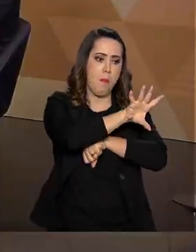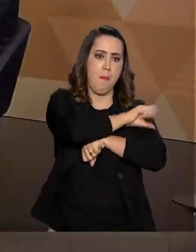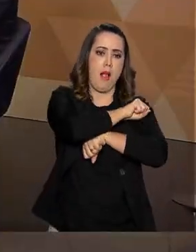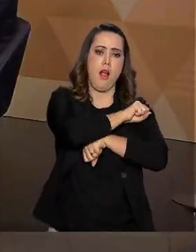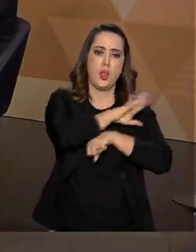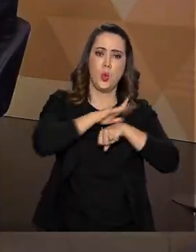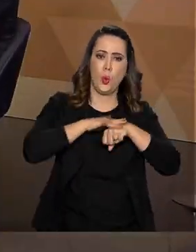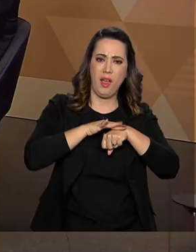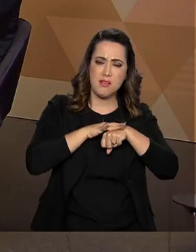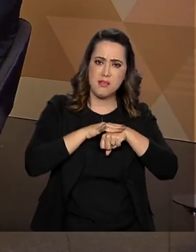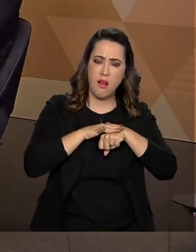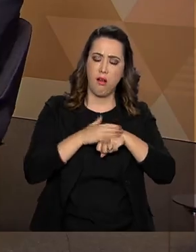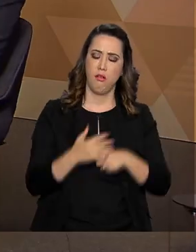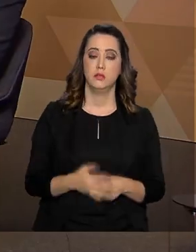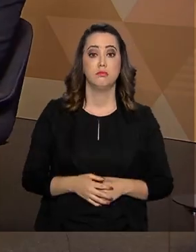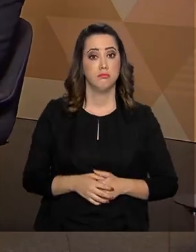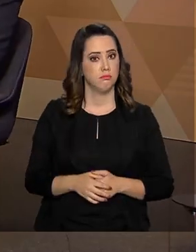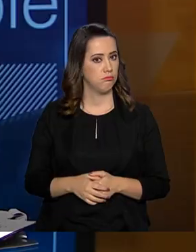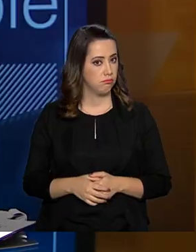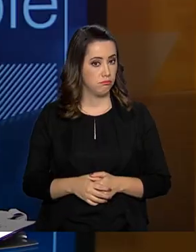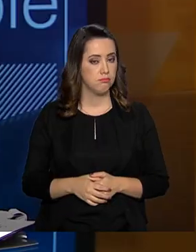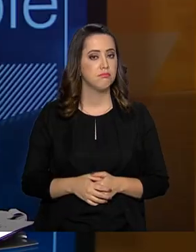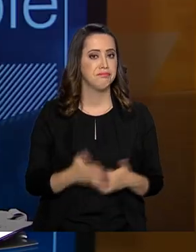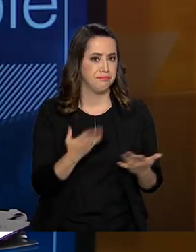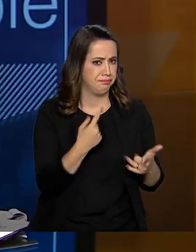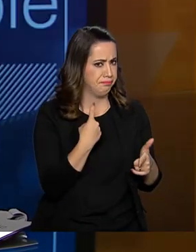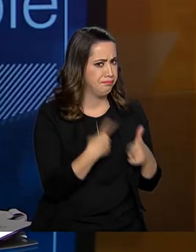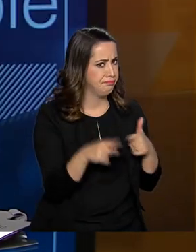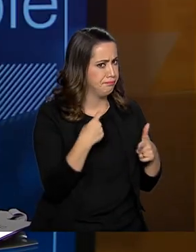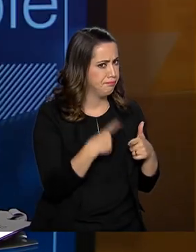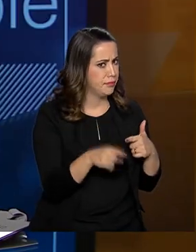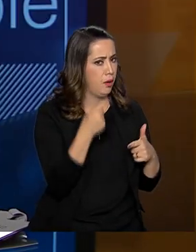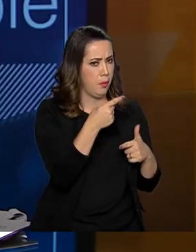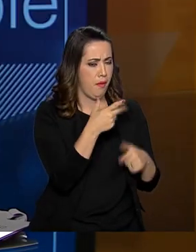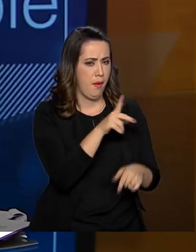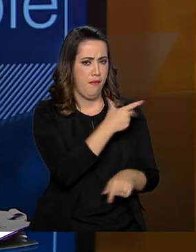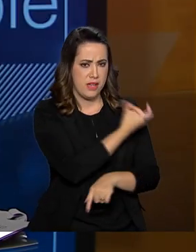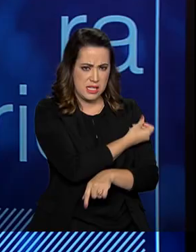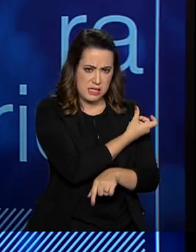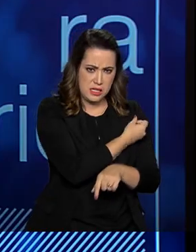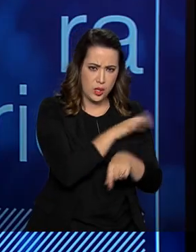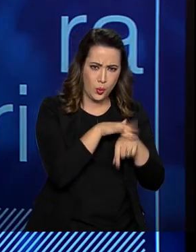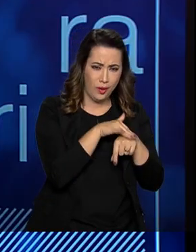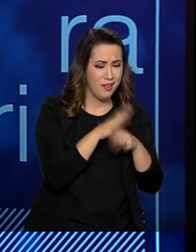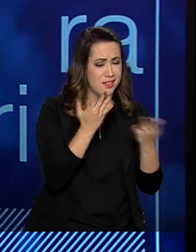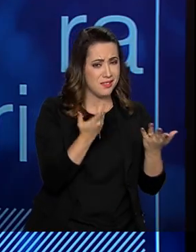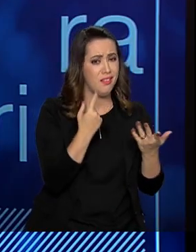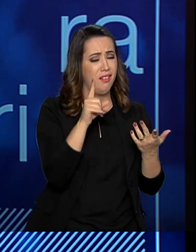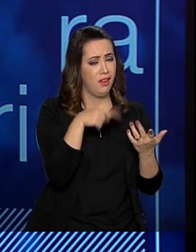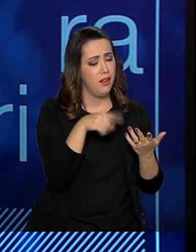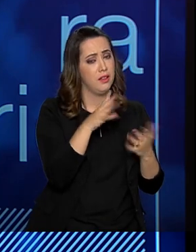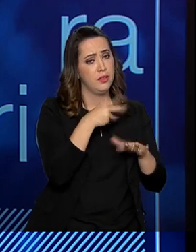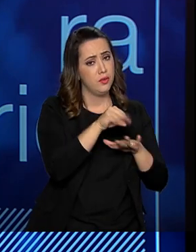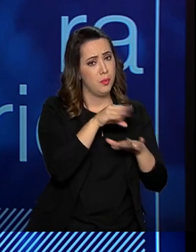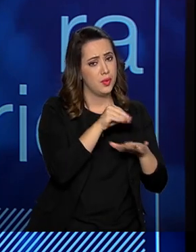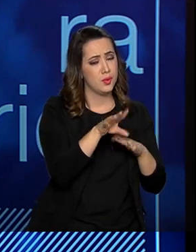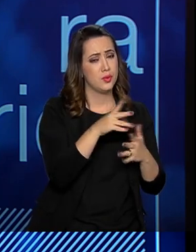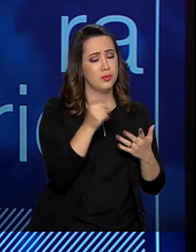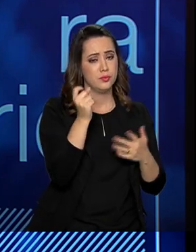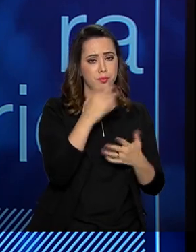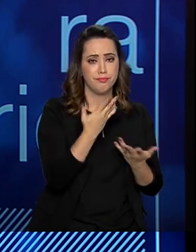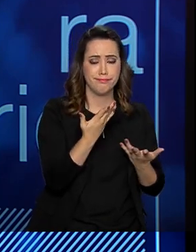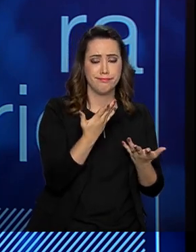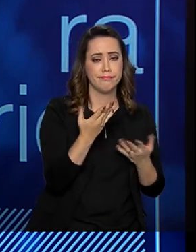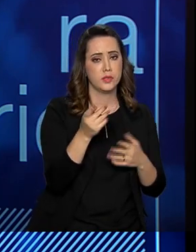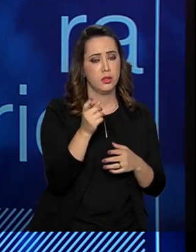Essa questão está alimentando muitos dos mitos em relação às vacinas, não é, secretário? É verdade, essa é uma preocupação, principalmente com os jovens,